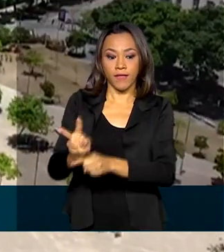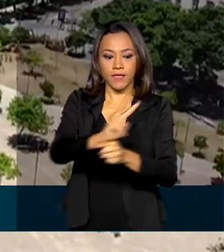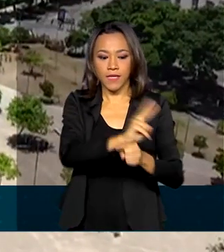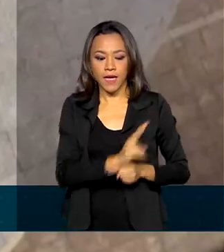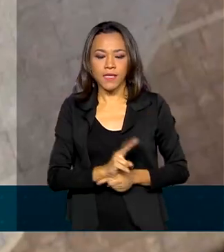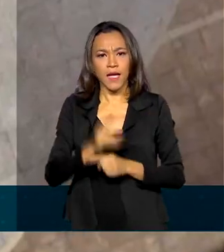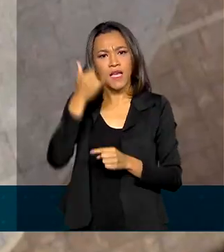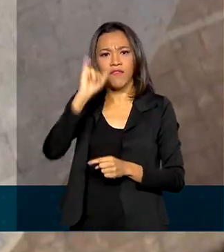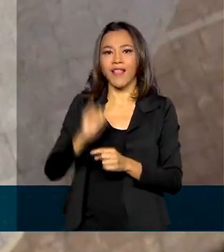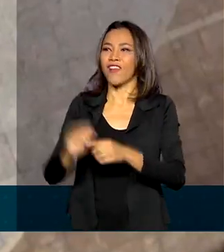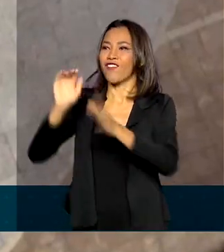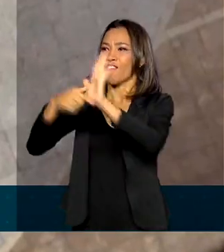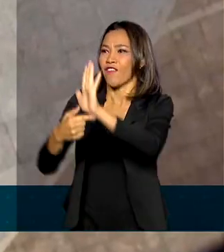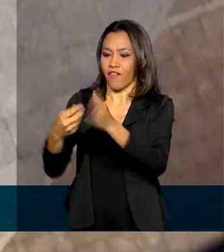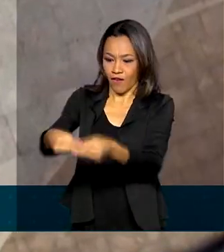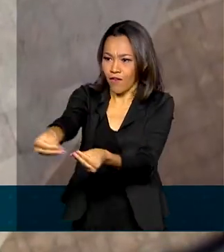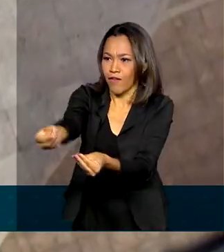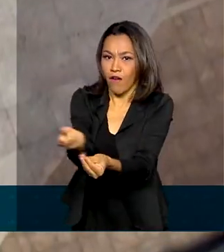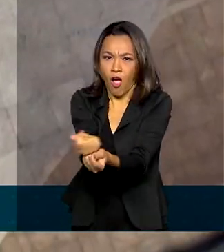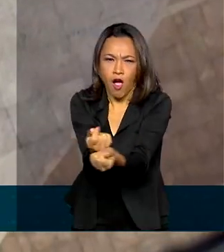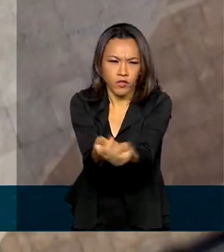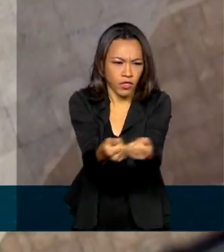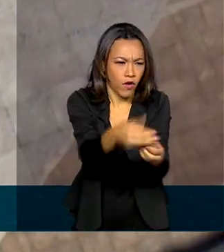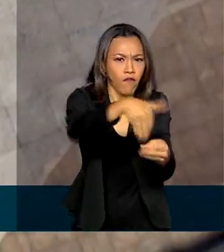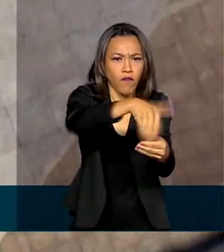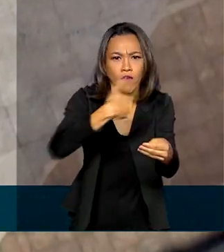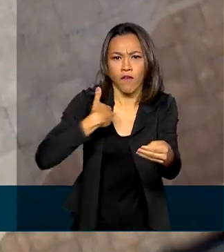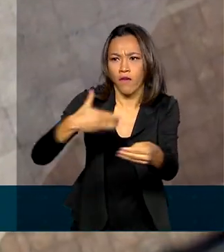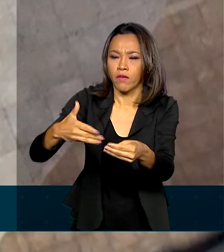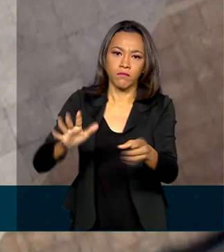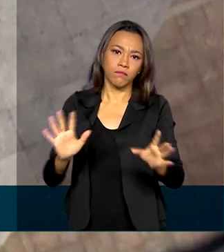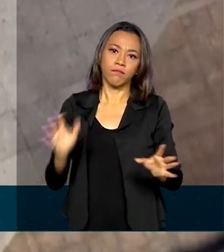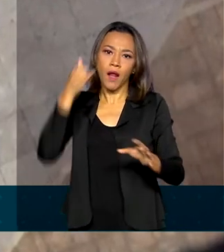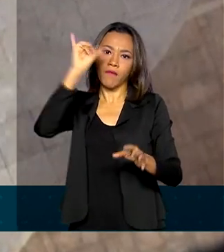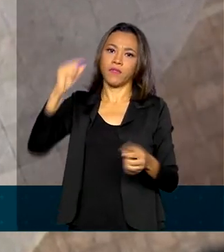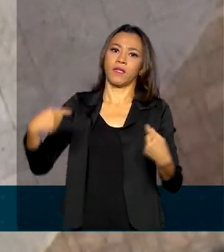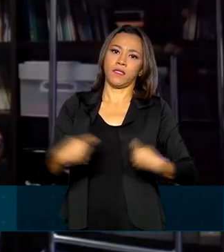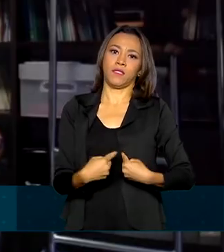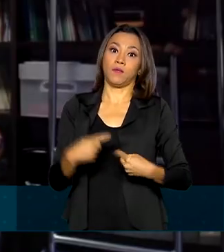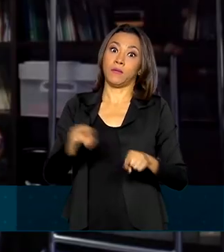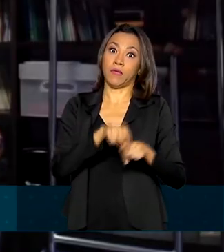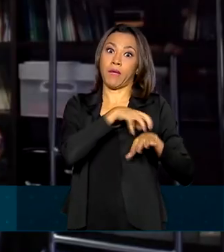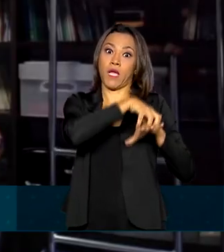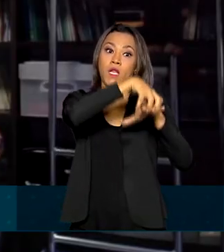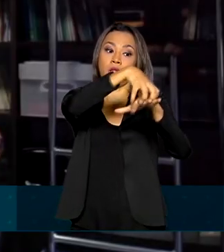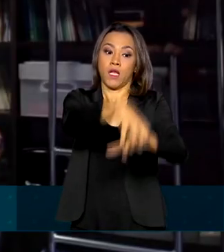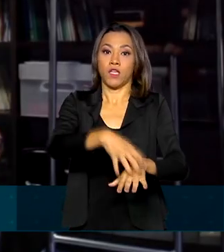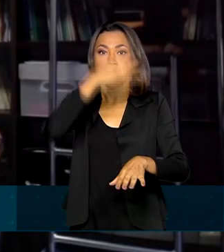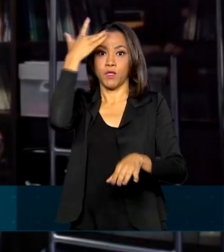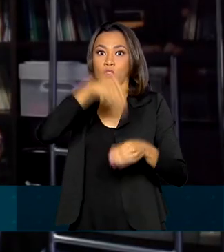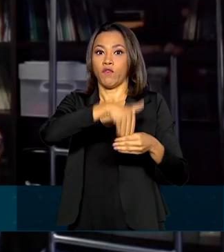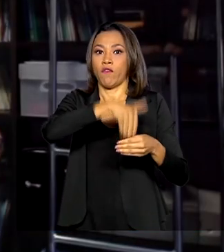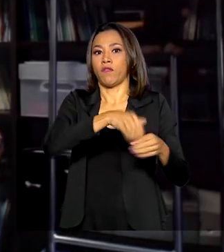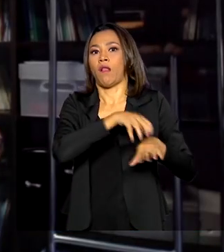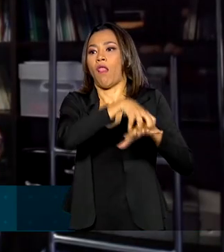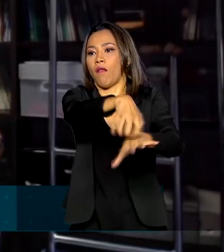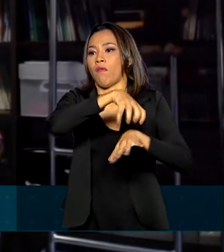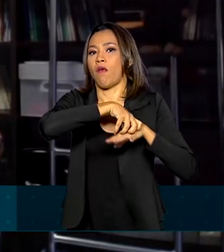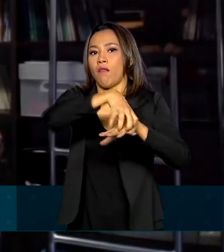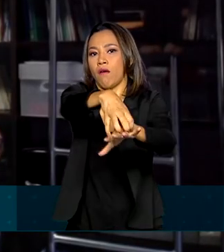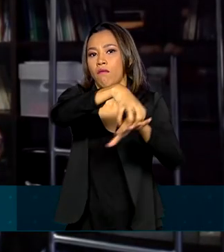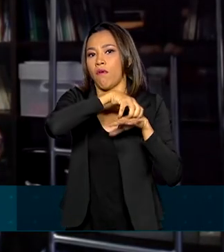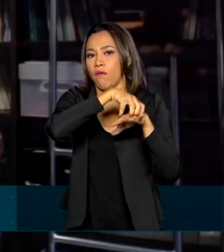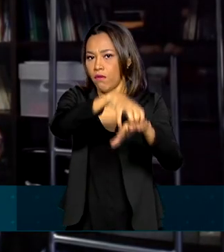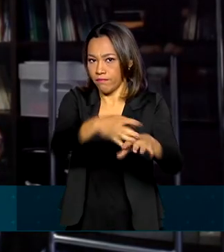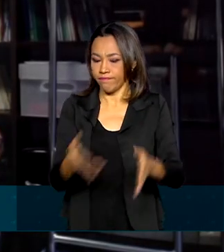boca de urna, compra de votos e transporte irregular de eleitores. É fundamental o exercício do voto e, para isso, o